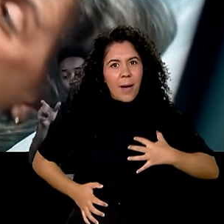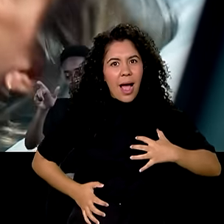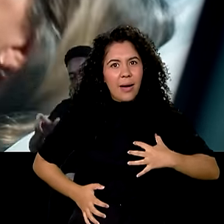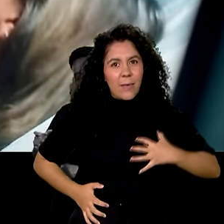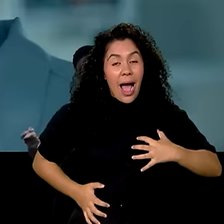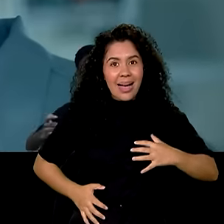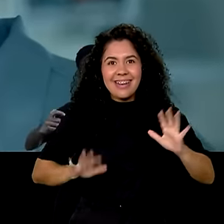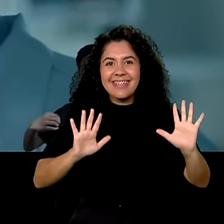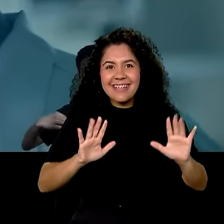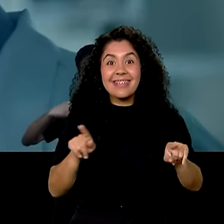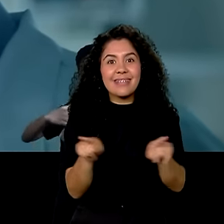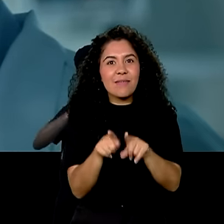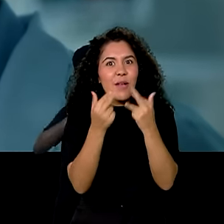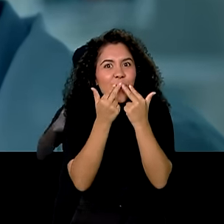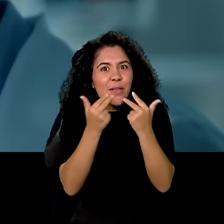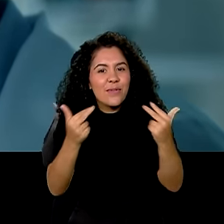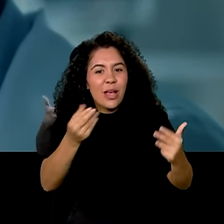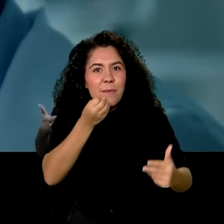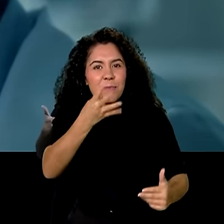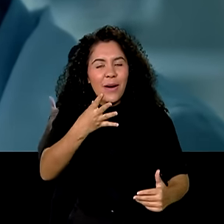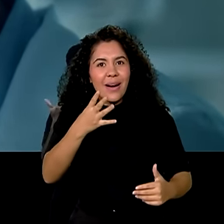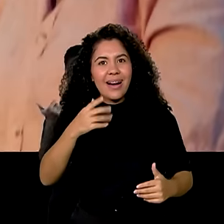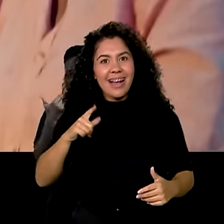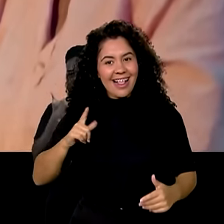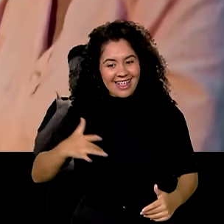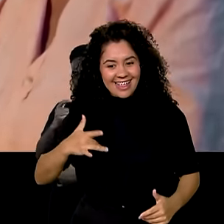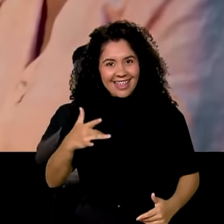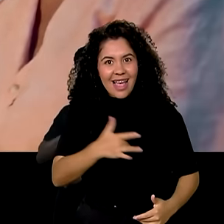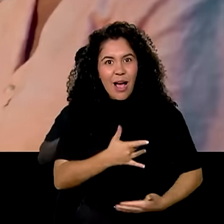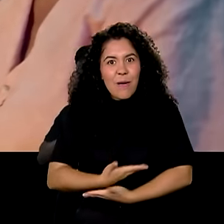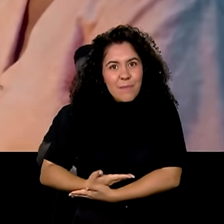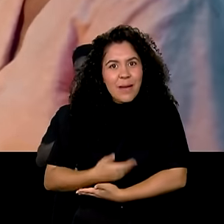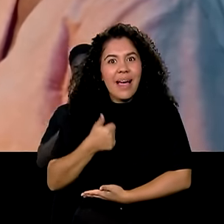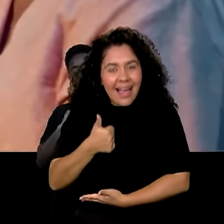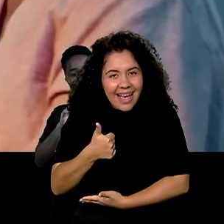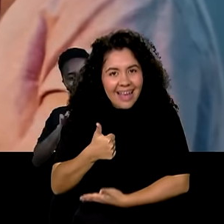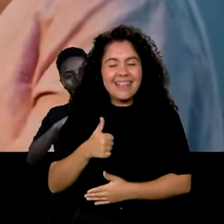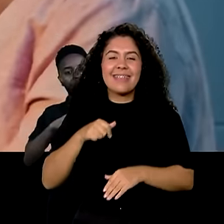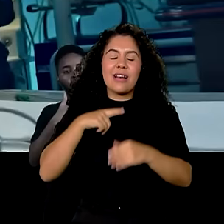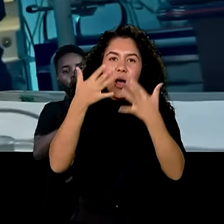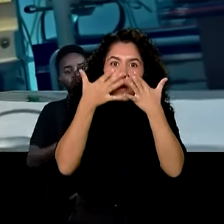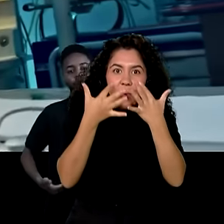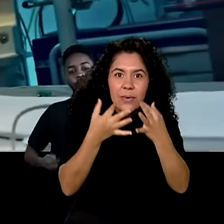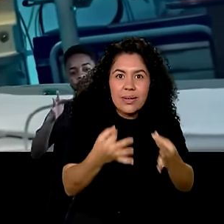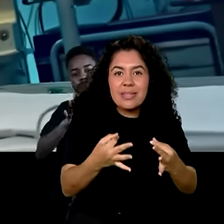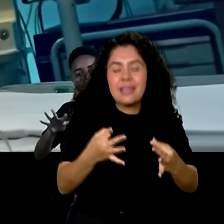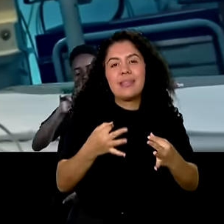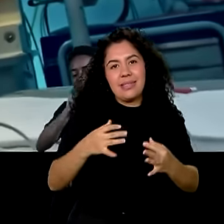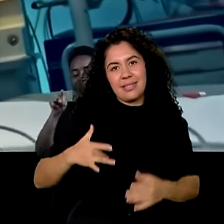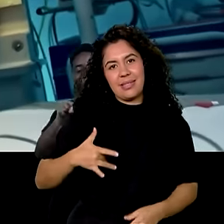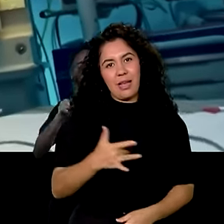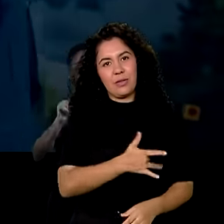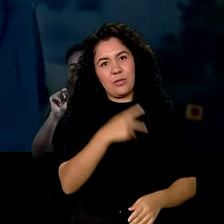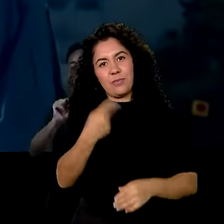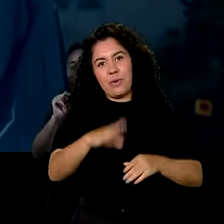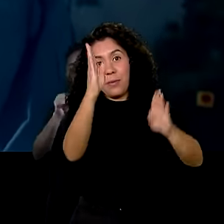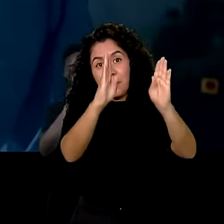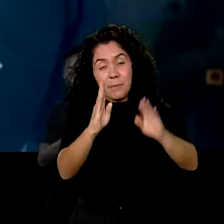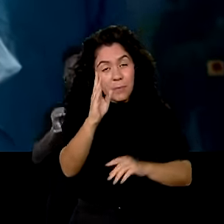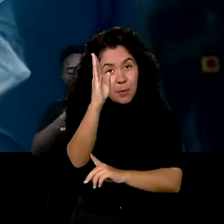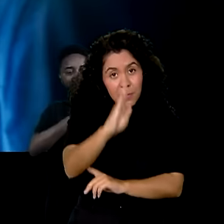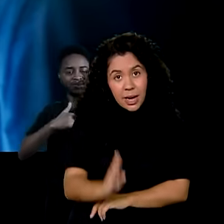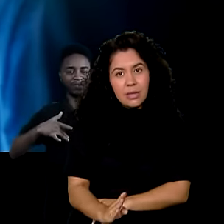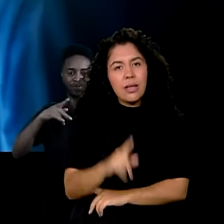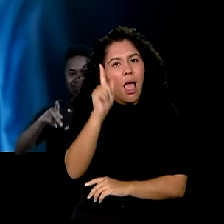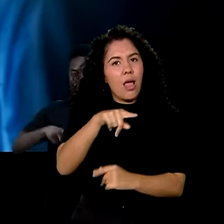tem notícia melhor do que ouvir que ele está saudável. Cuidar da saúde dos brasileiros é uma das maiores missões do